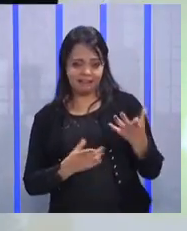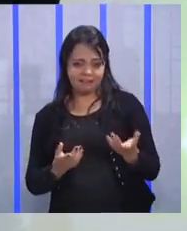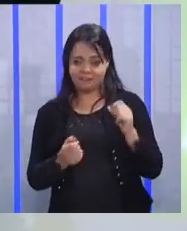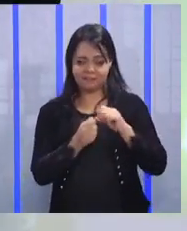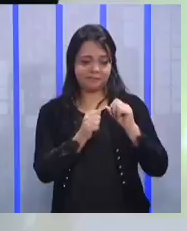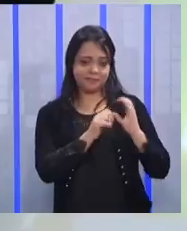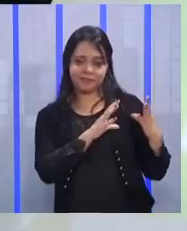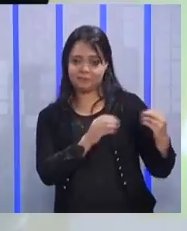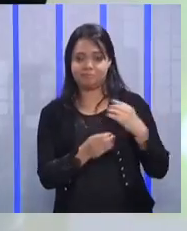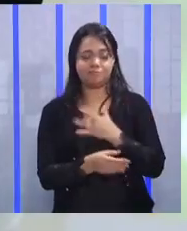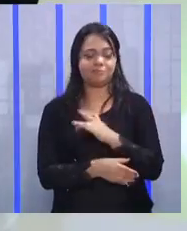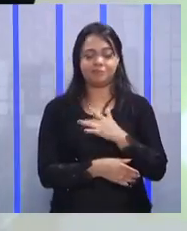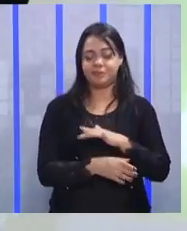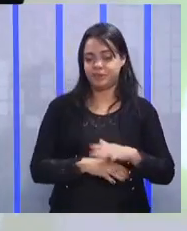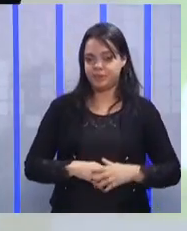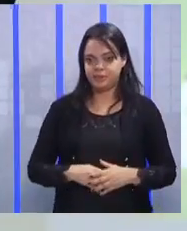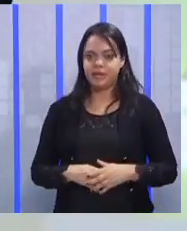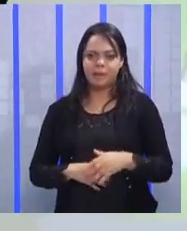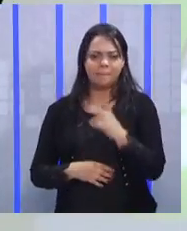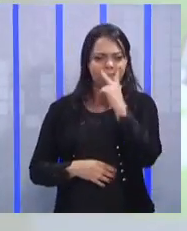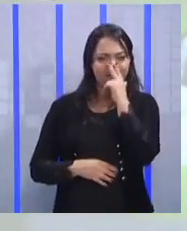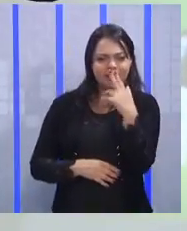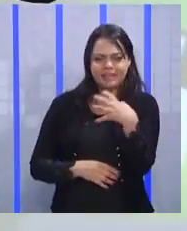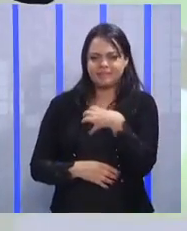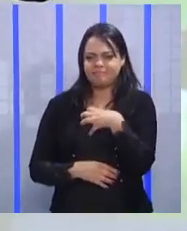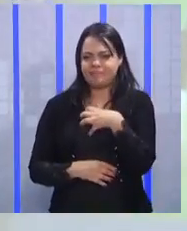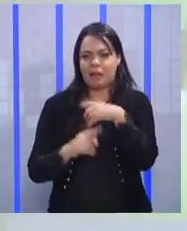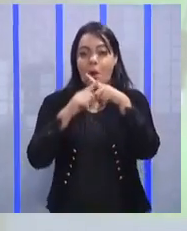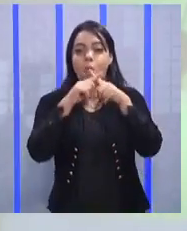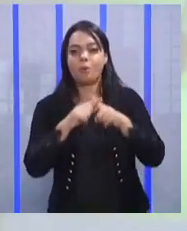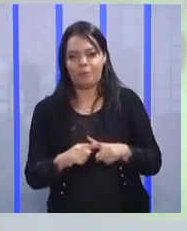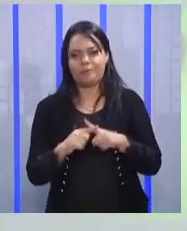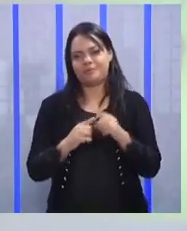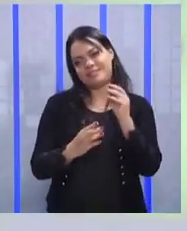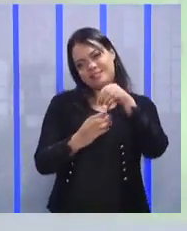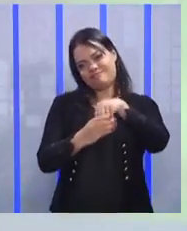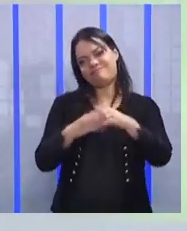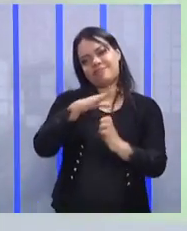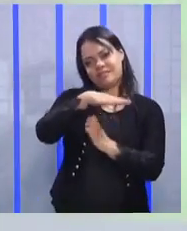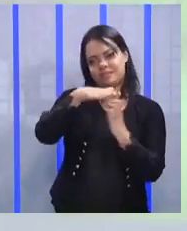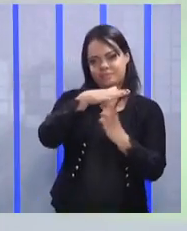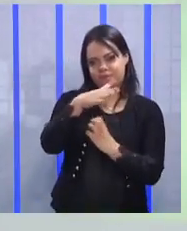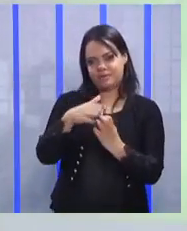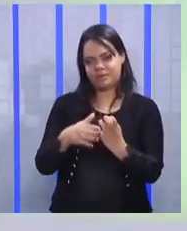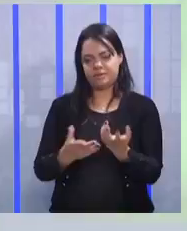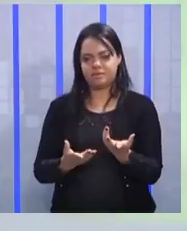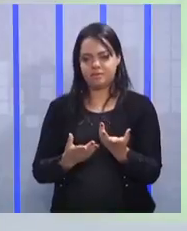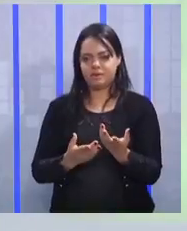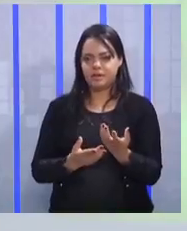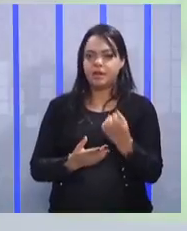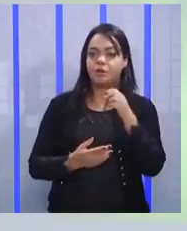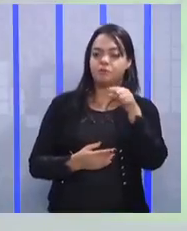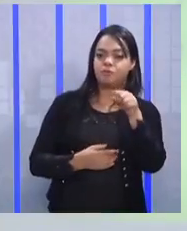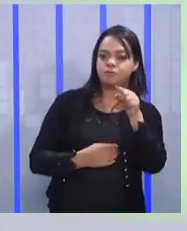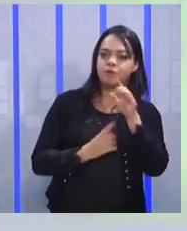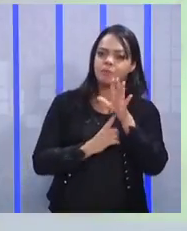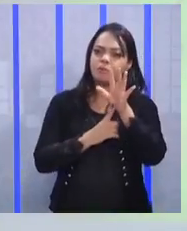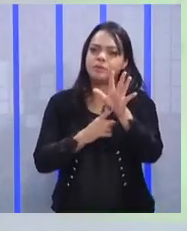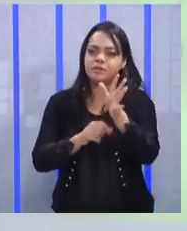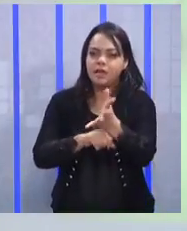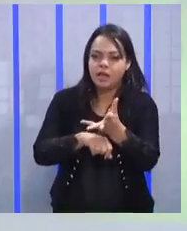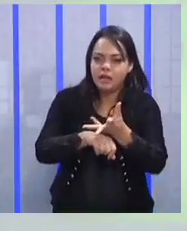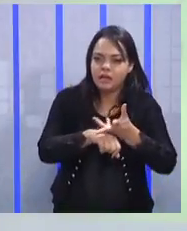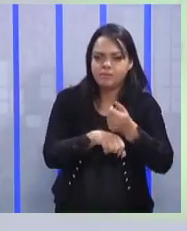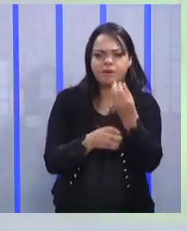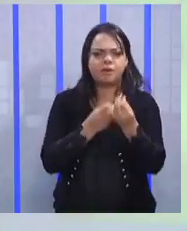faz tudo e tal. cria um clima de rivalidade, de competição. Você vai falar das habilidades e essas habilidades,